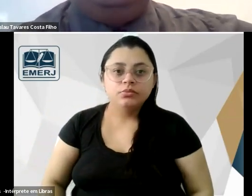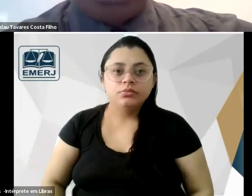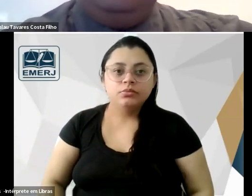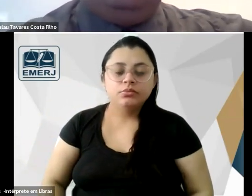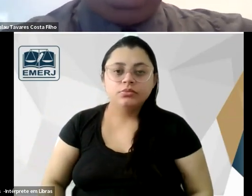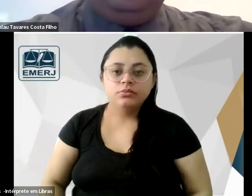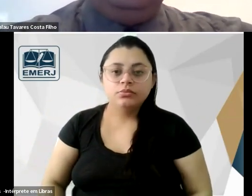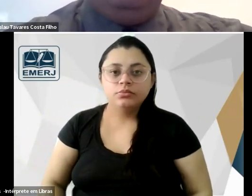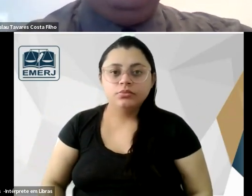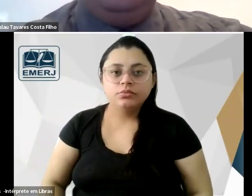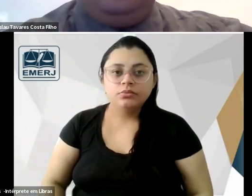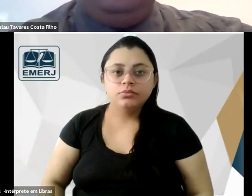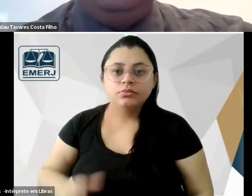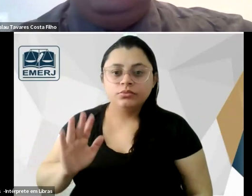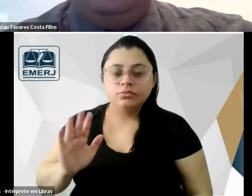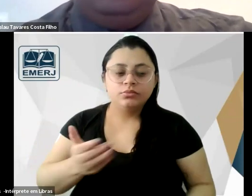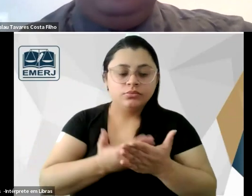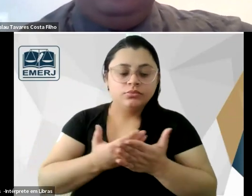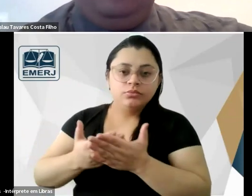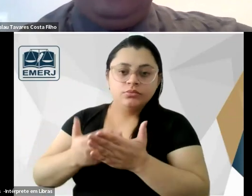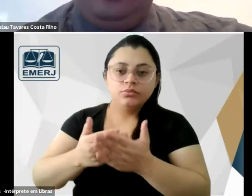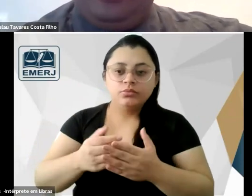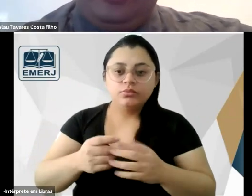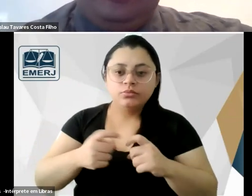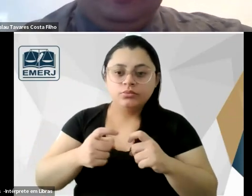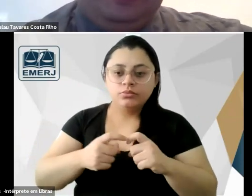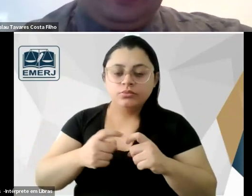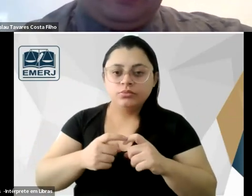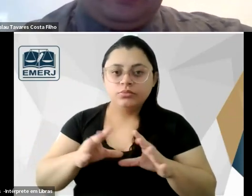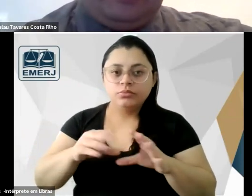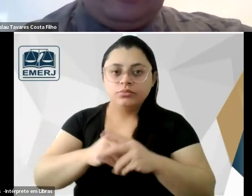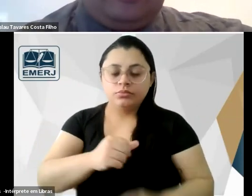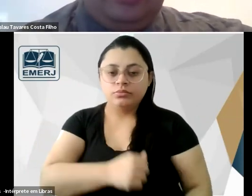que já estudavam medicina aí na Suíça onde o professor Ricardo